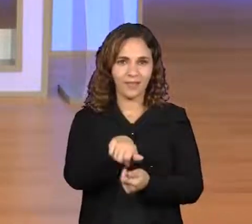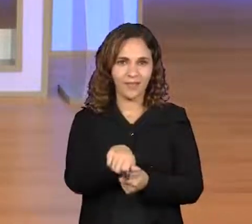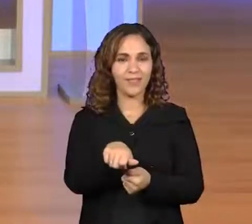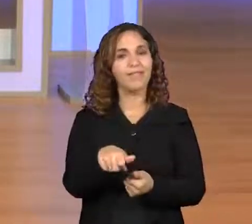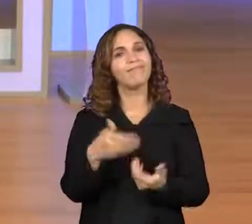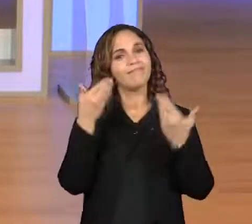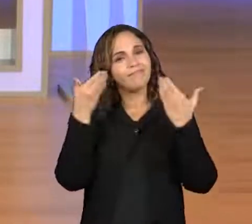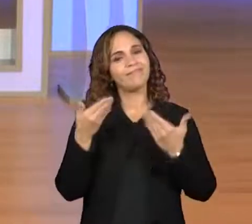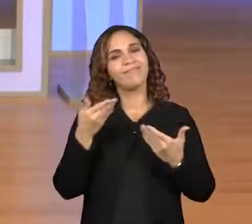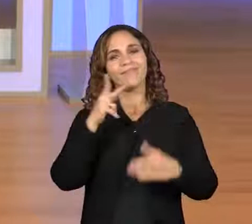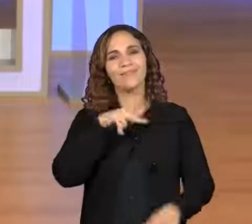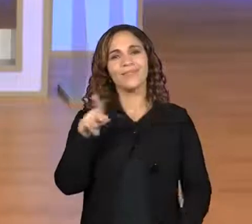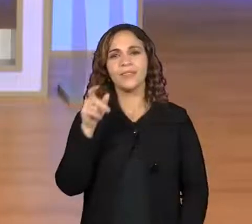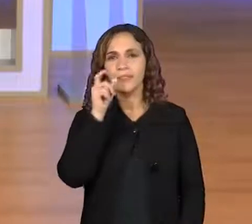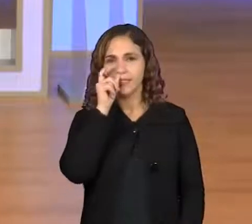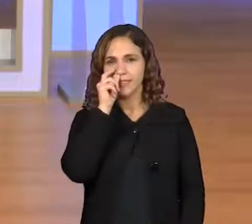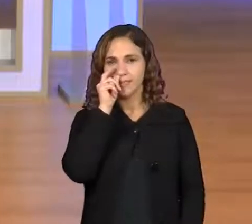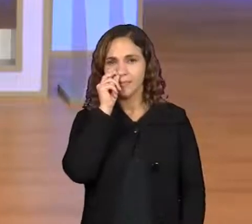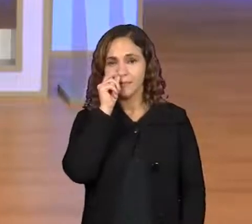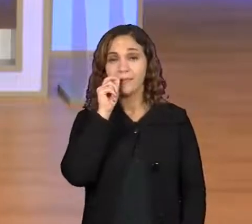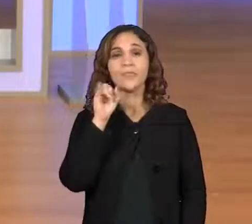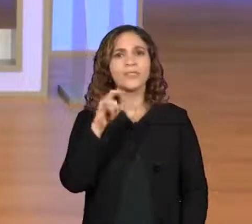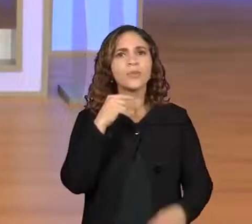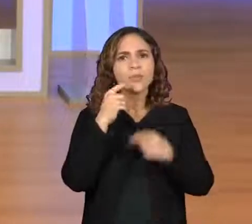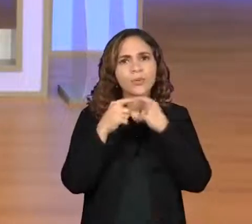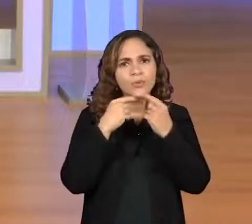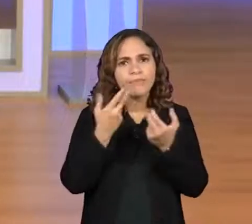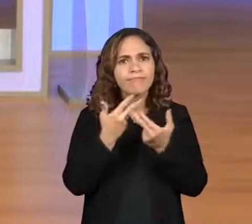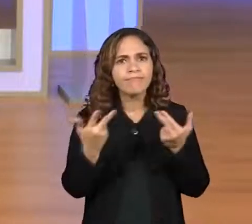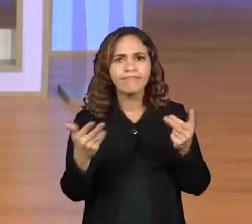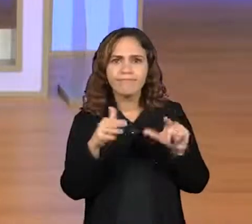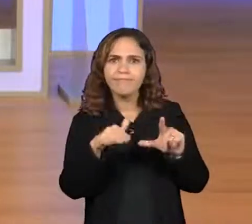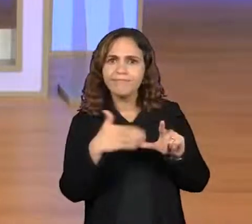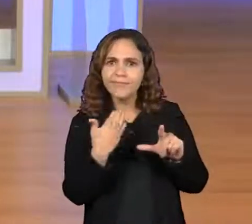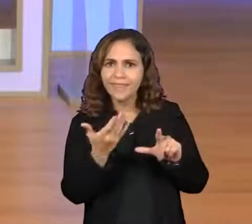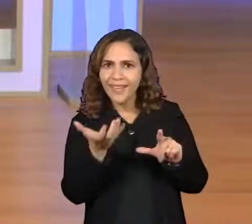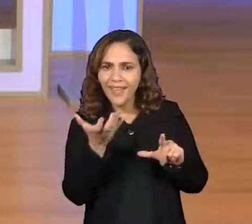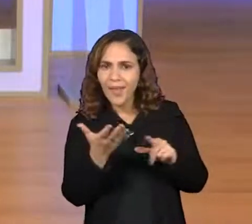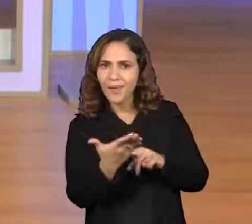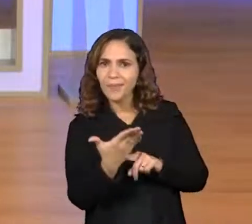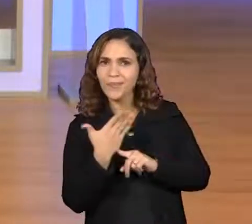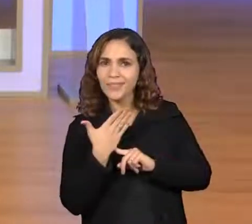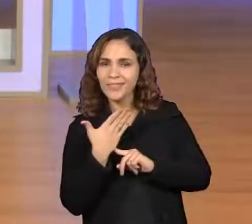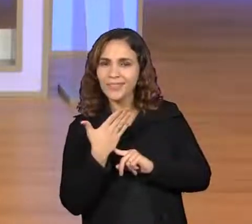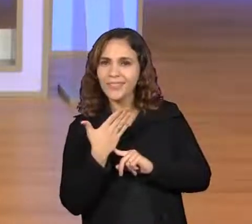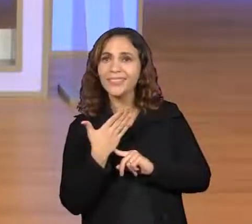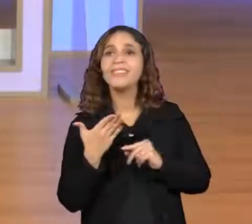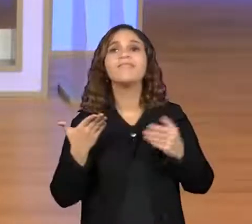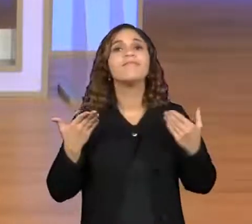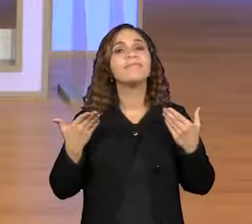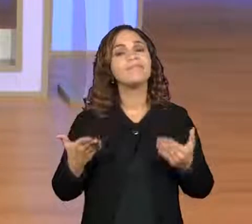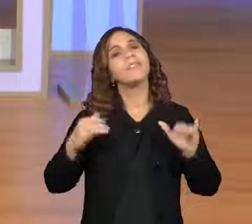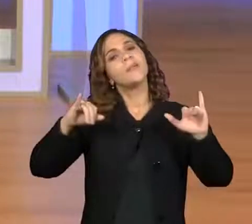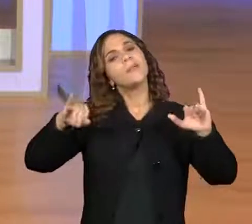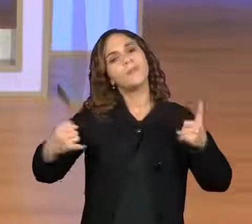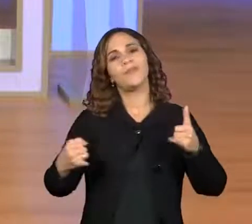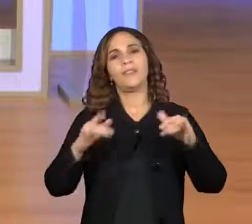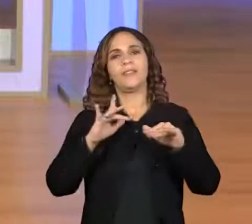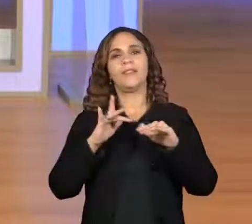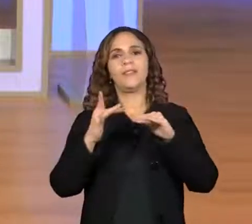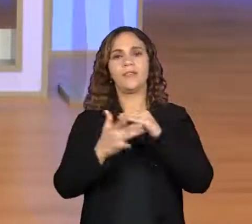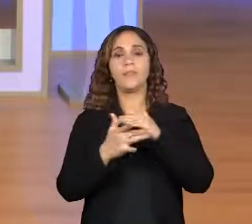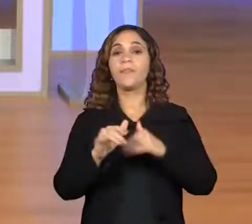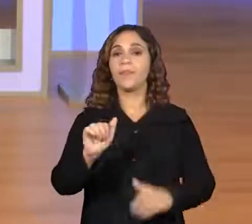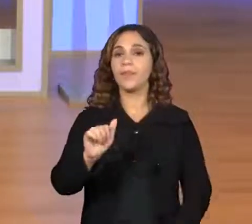com o professor Seba. Se teve alguma dúvida ou quer dividir aí o que você fez aí no seu caderno junto com o professor Seba, me procure aí nas redes sociais,